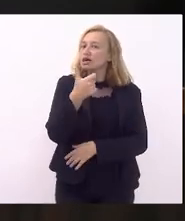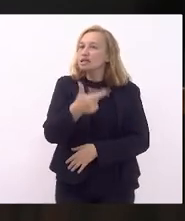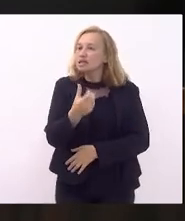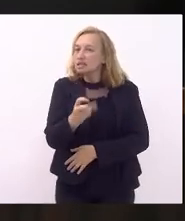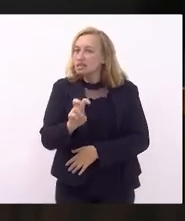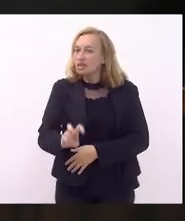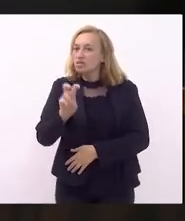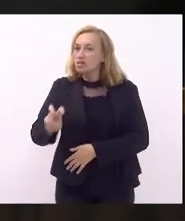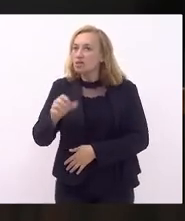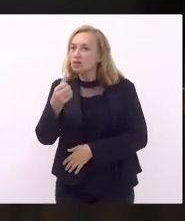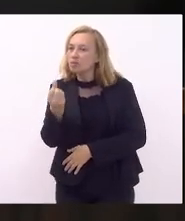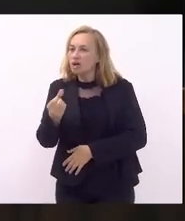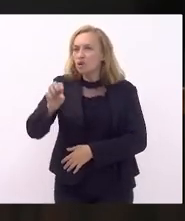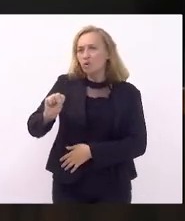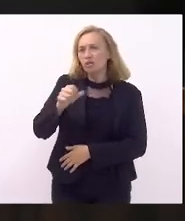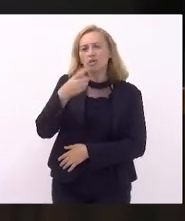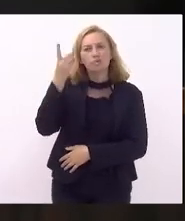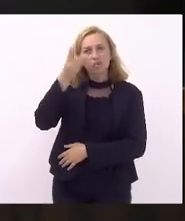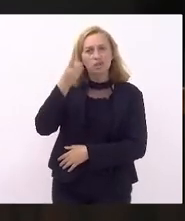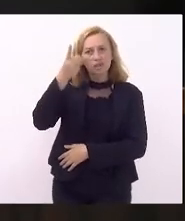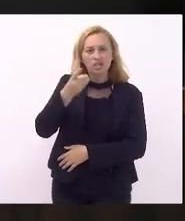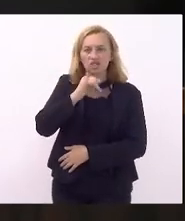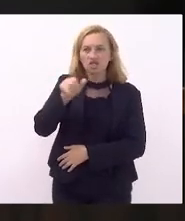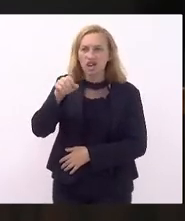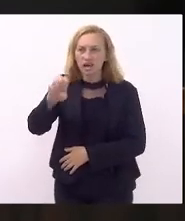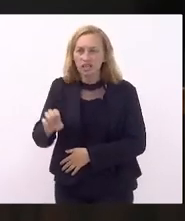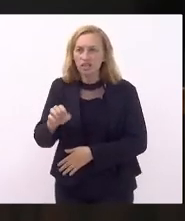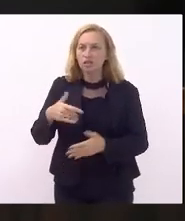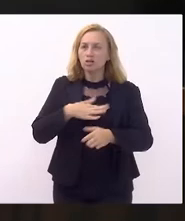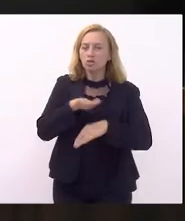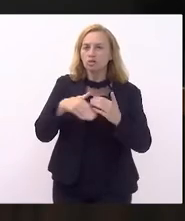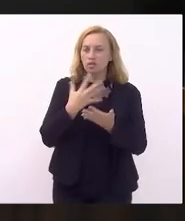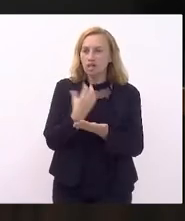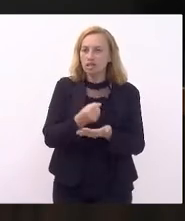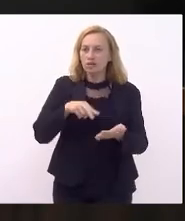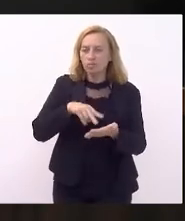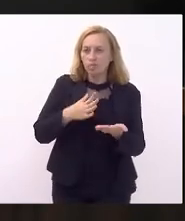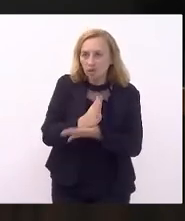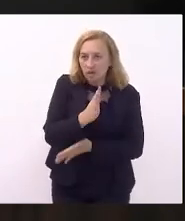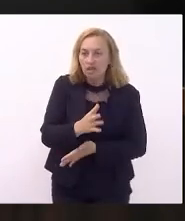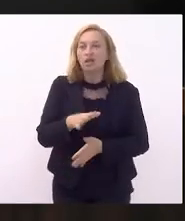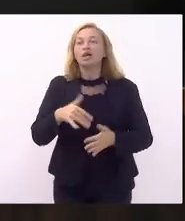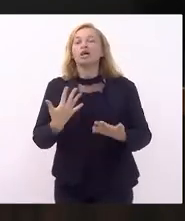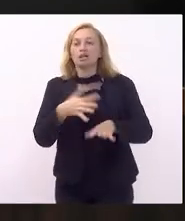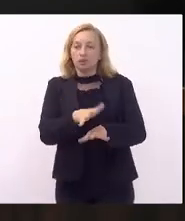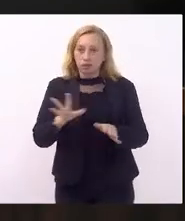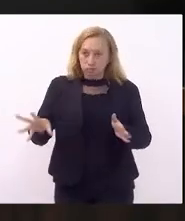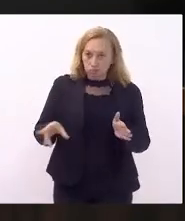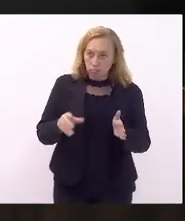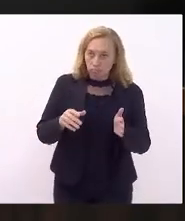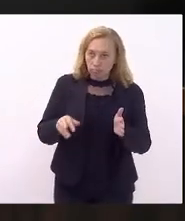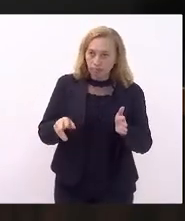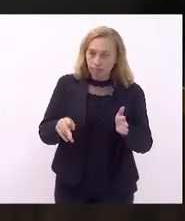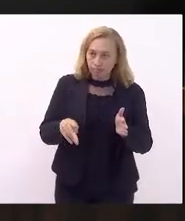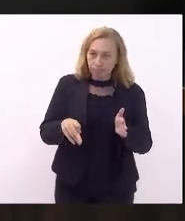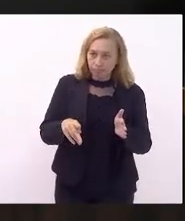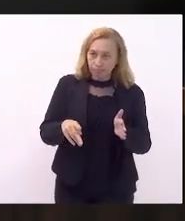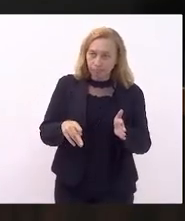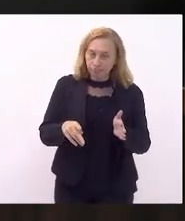5568, deputado Jari, senhores que aprovam, nesse como estão aprovados. Requer a inclusão na ordem do dia